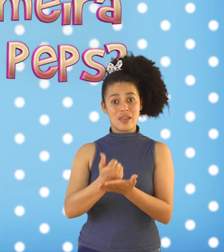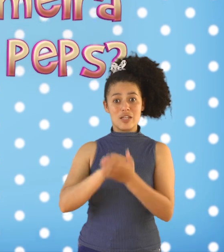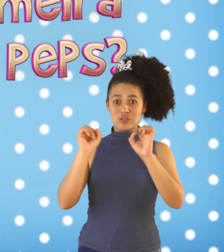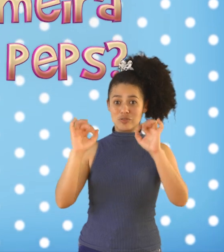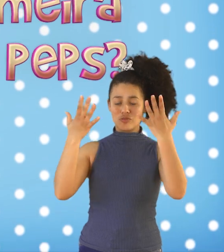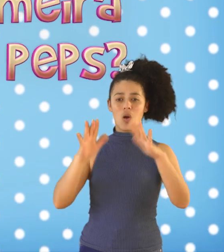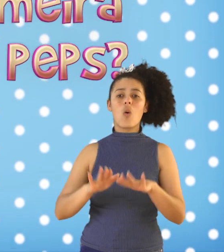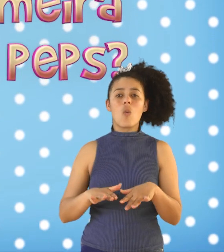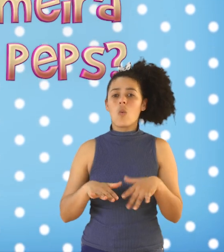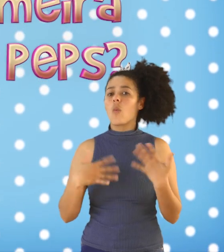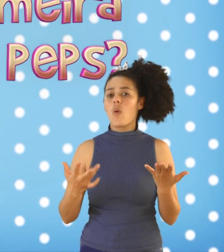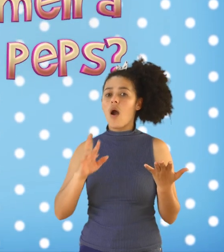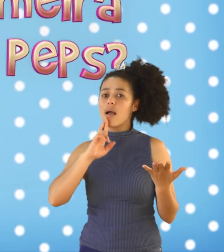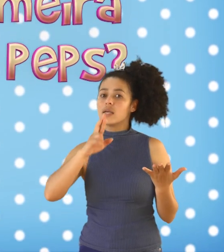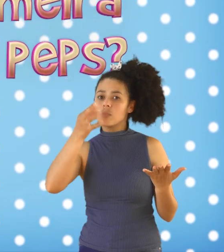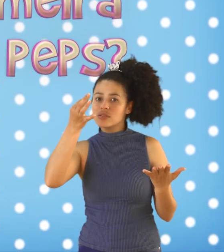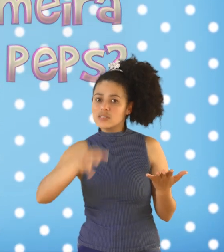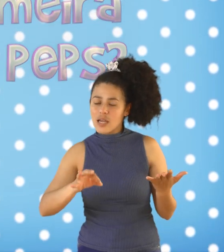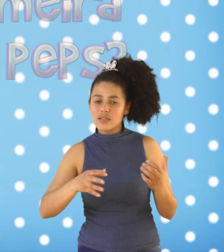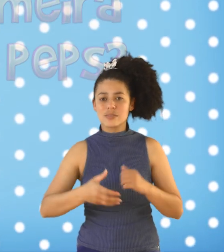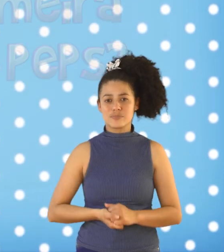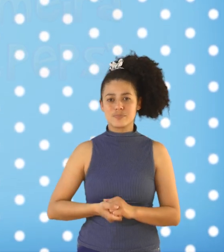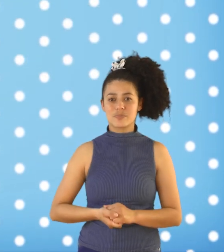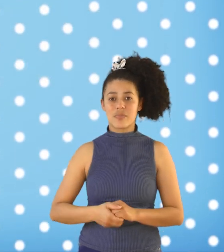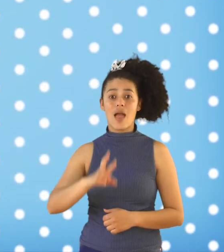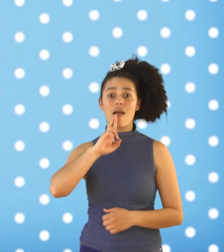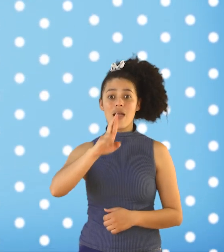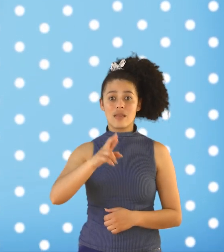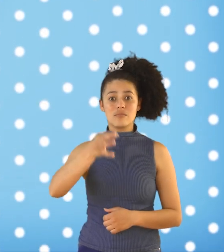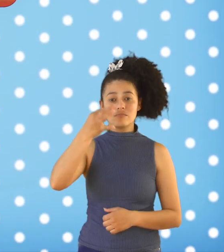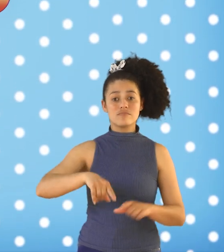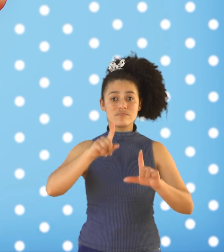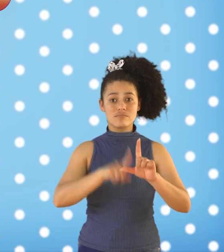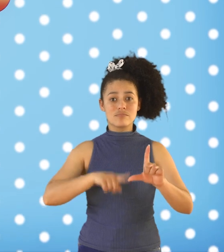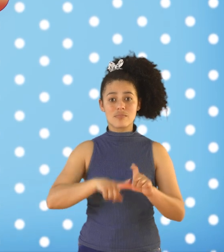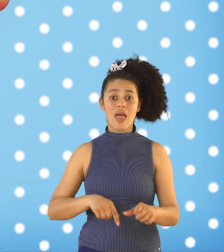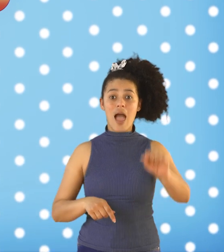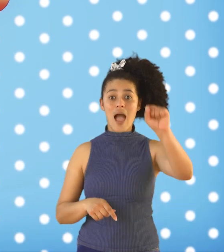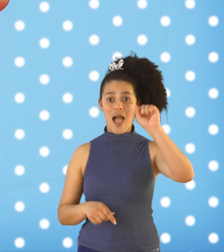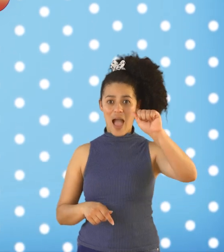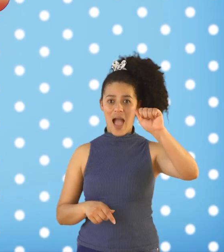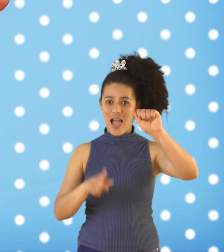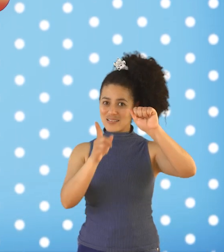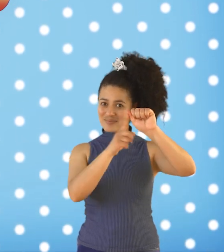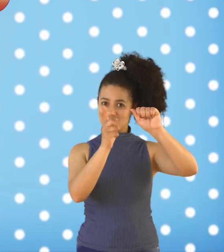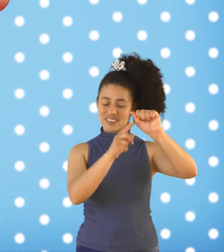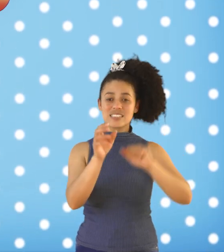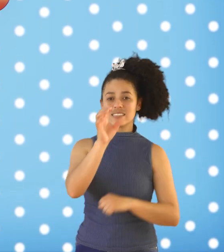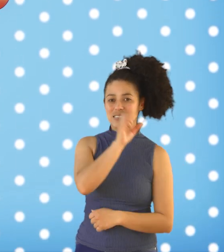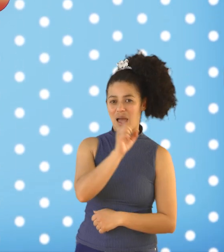Show Qual a resposta correta? Resposta certa Letra A O sábado